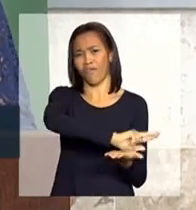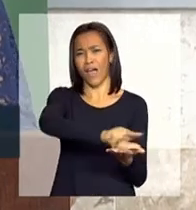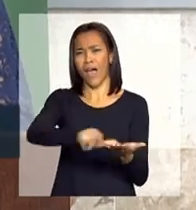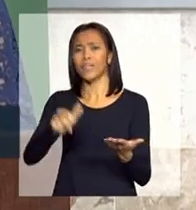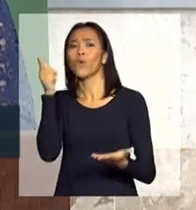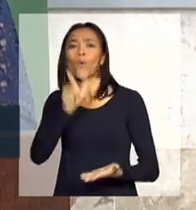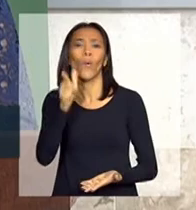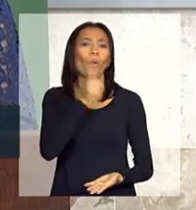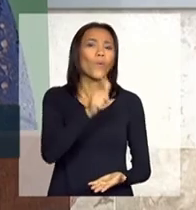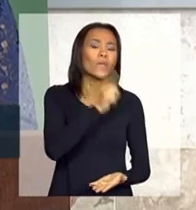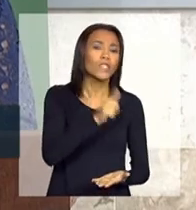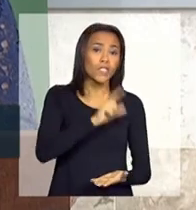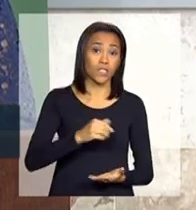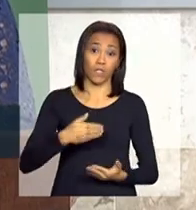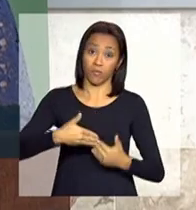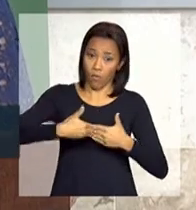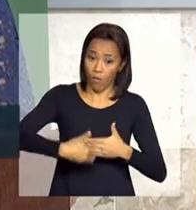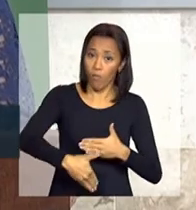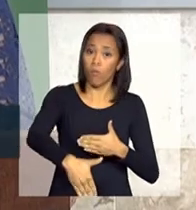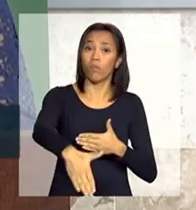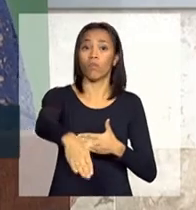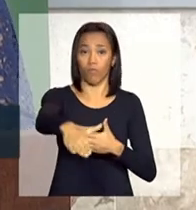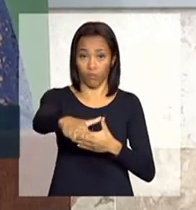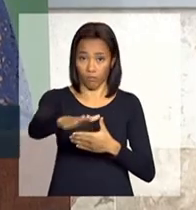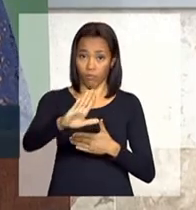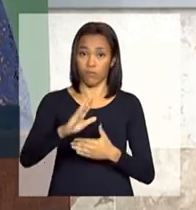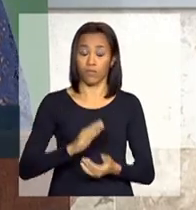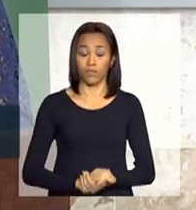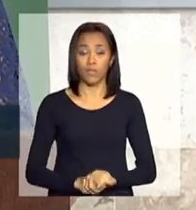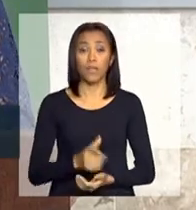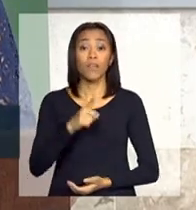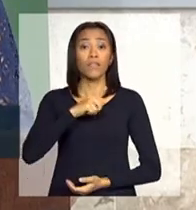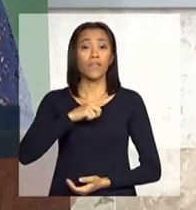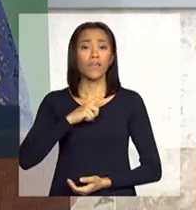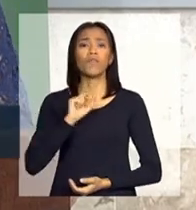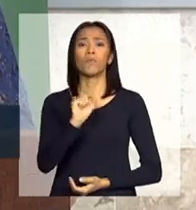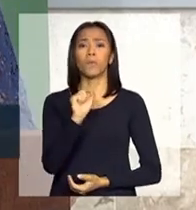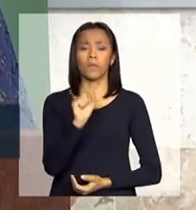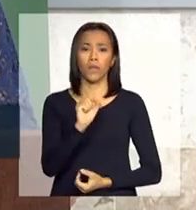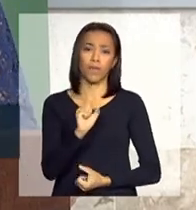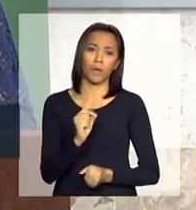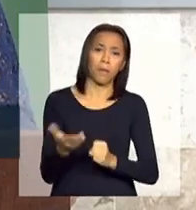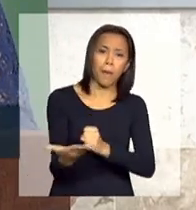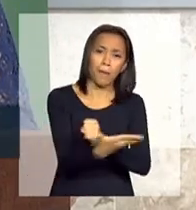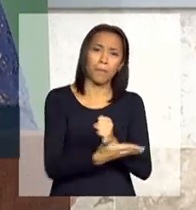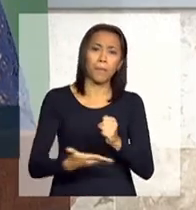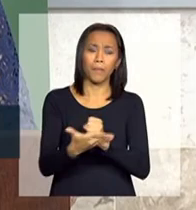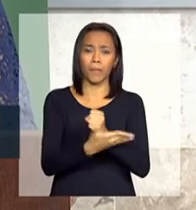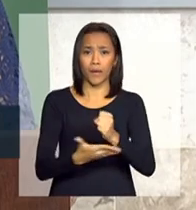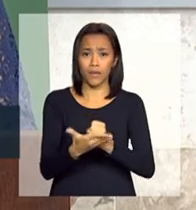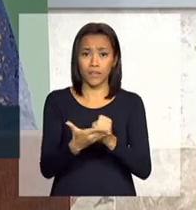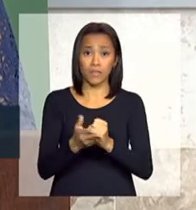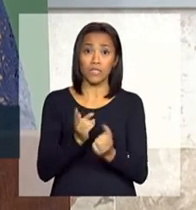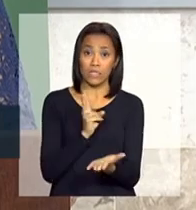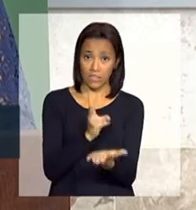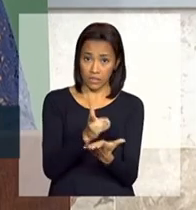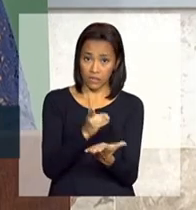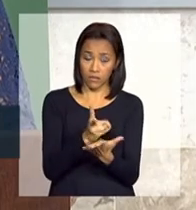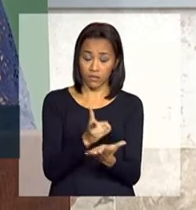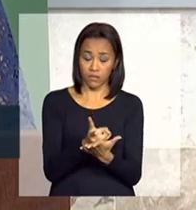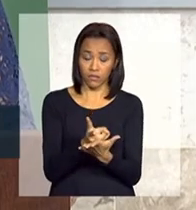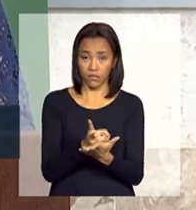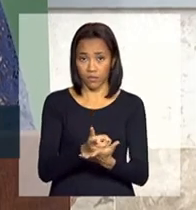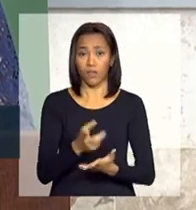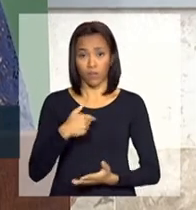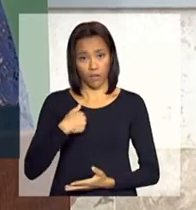nós tivemos ao longo deste tempo teve como base uma visão que